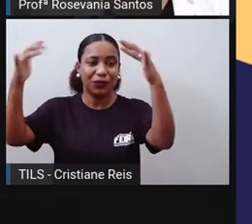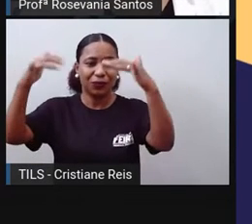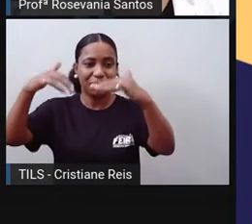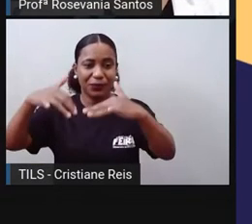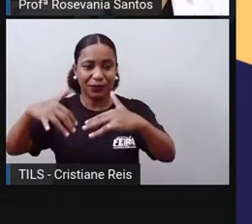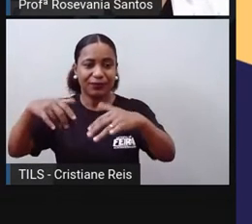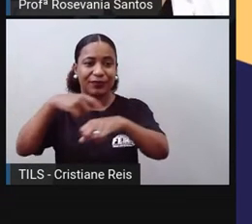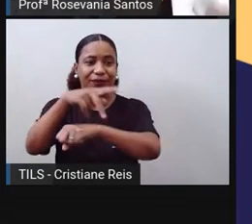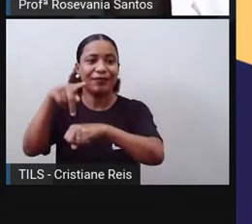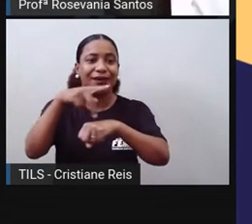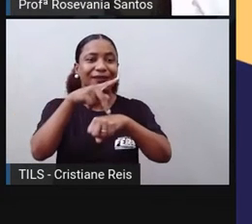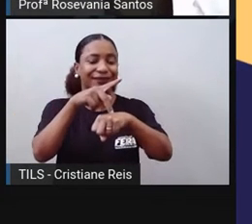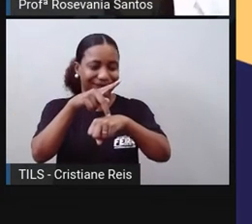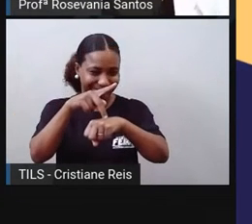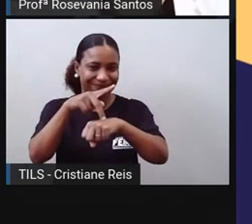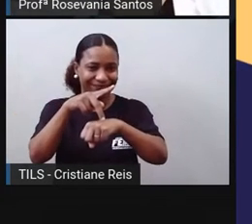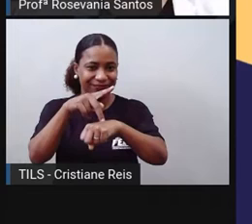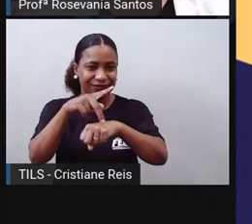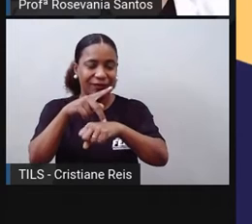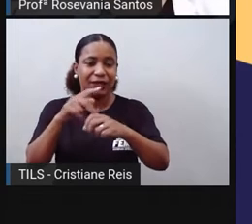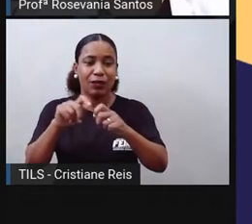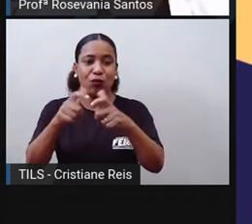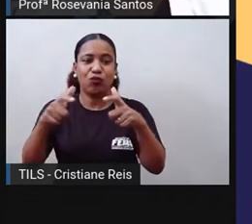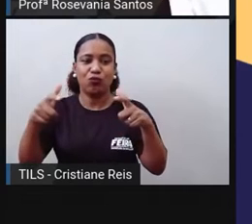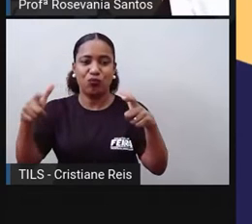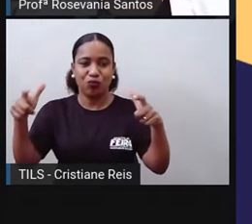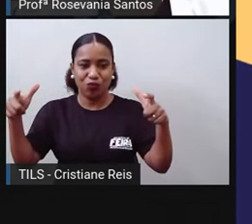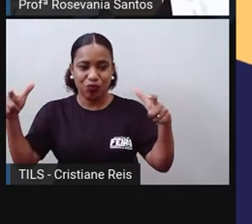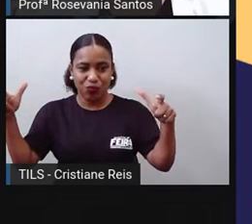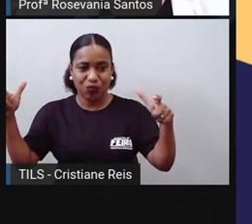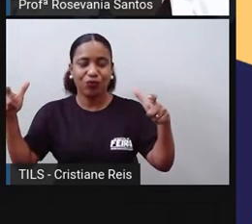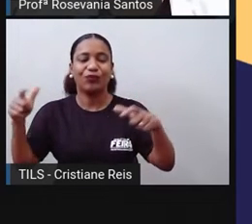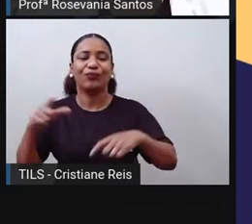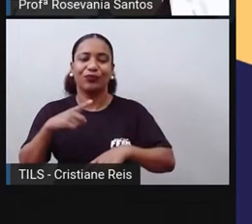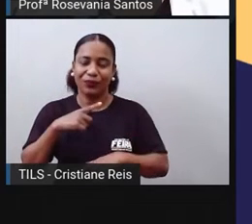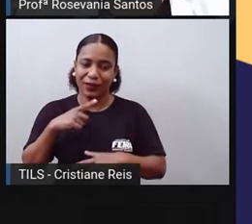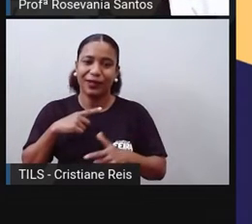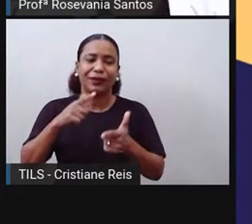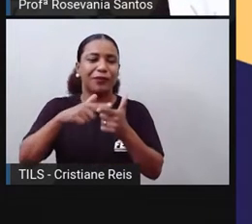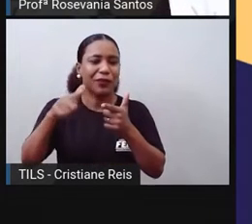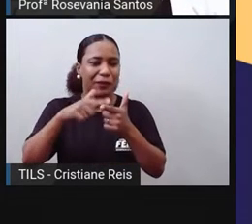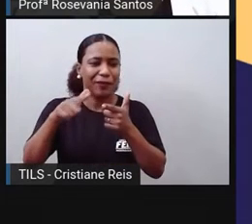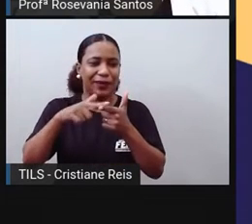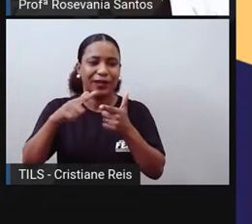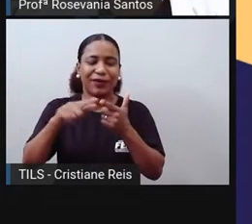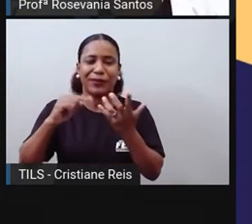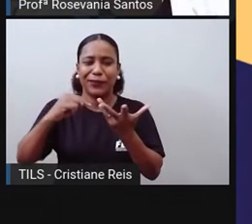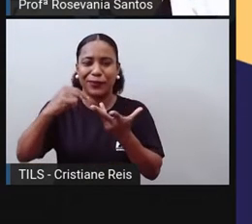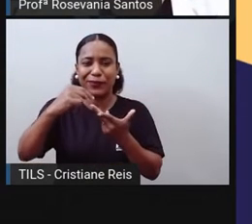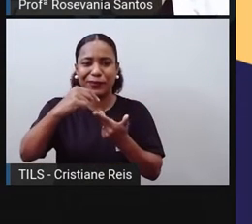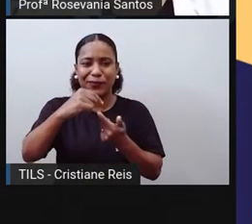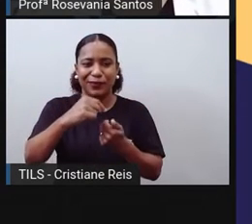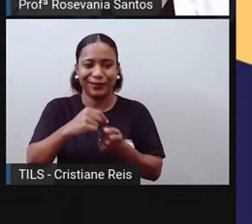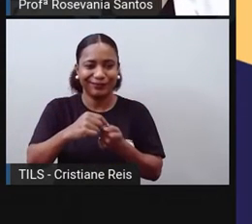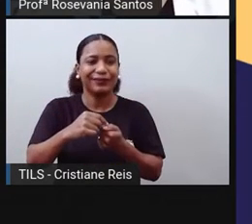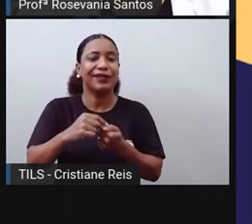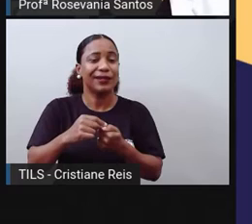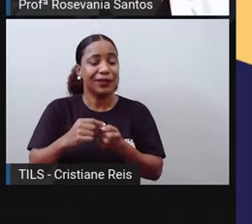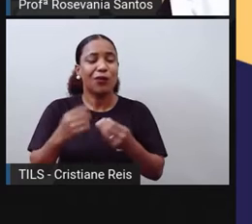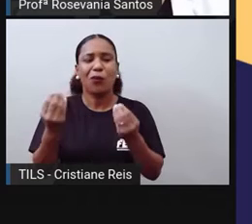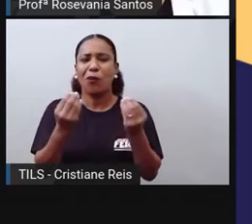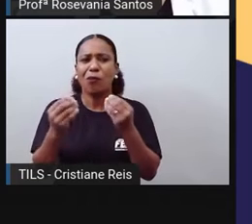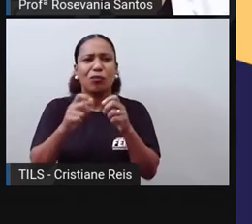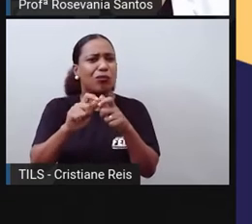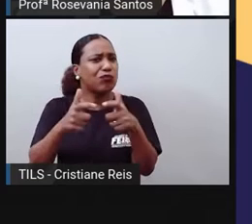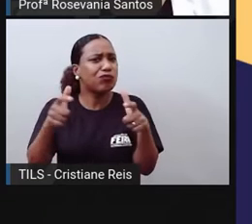país, o que é que aconteceu com a população? Aumentou. Então, essas são as principais causas. Nós vamos encontrar outras também, né?